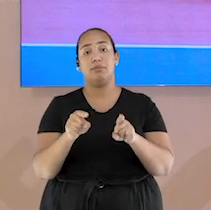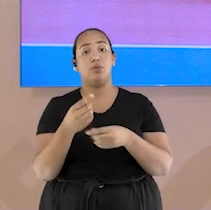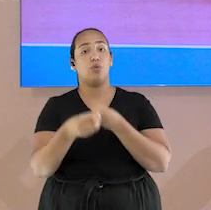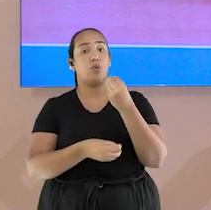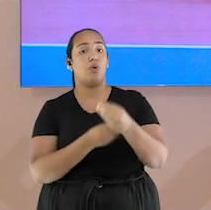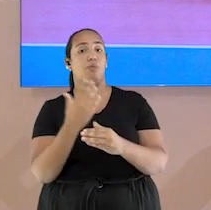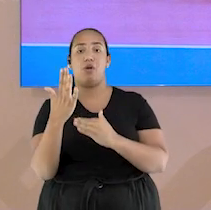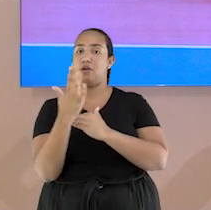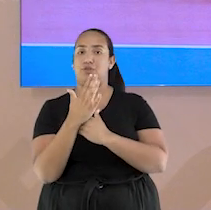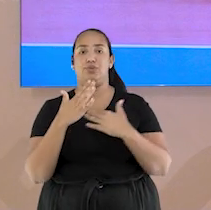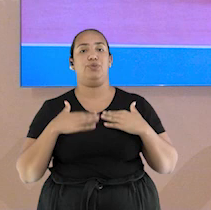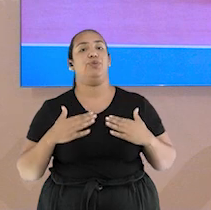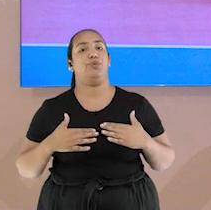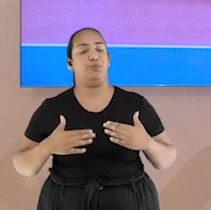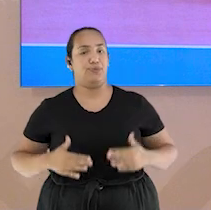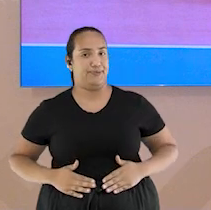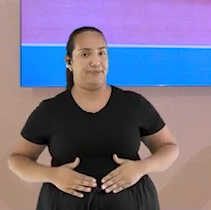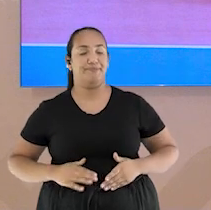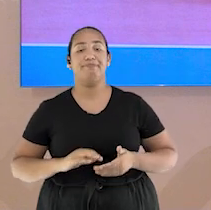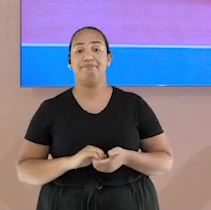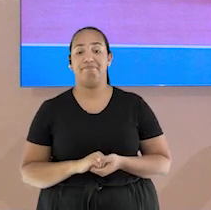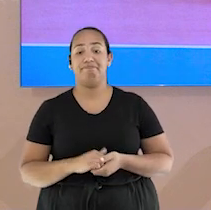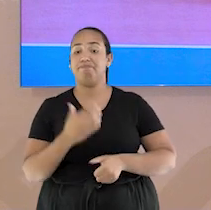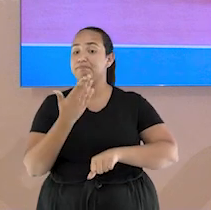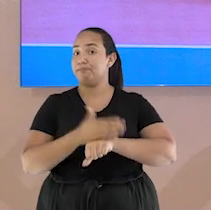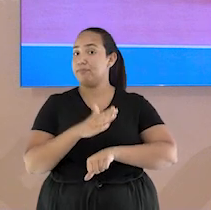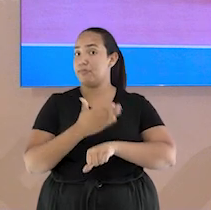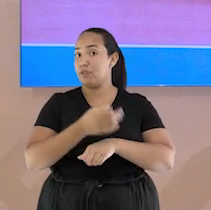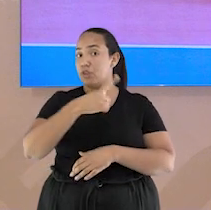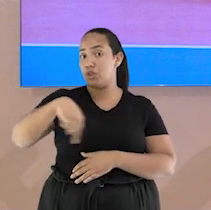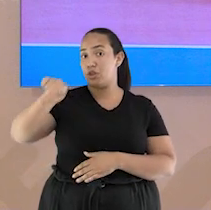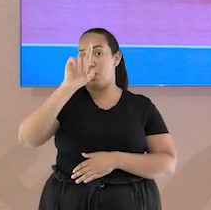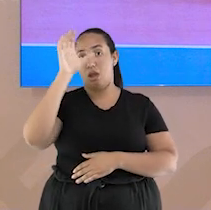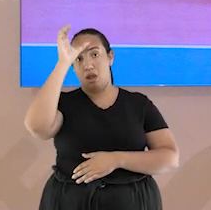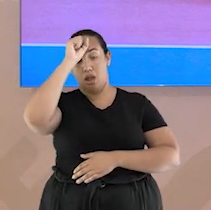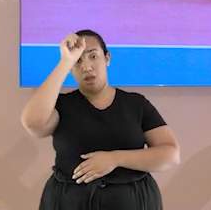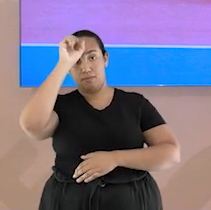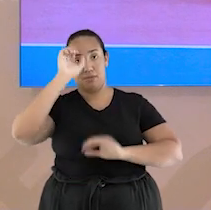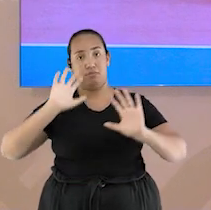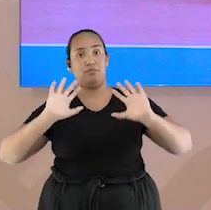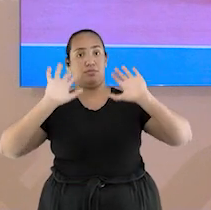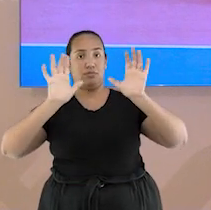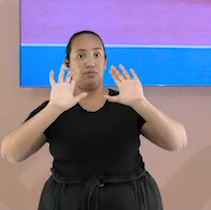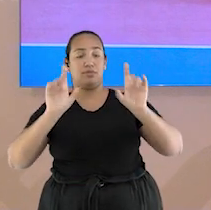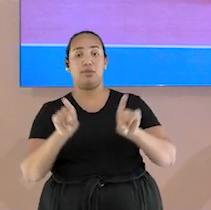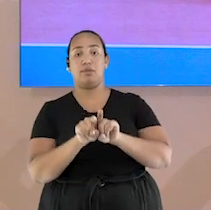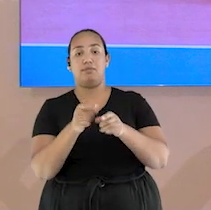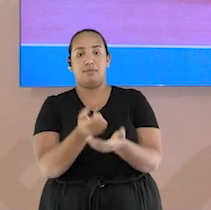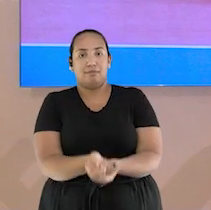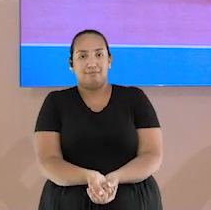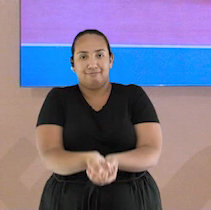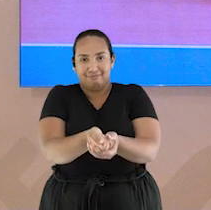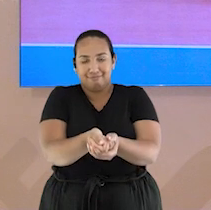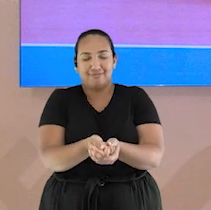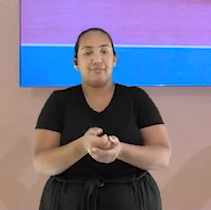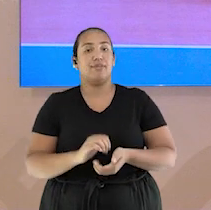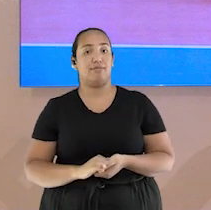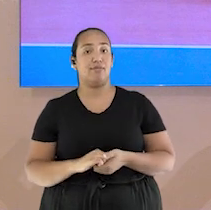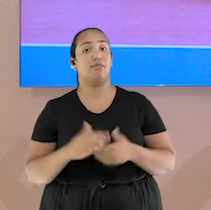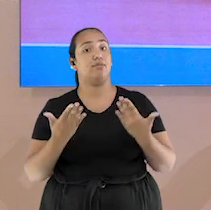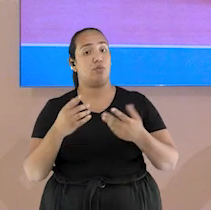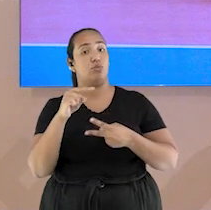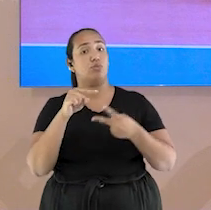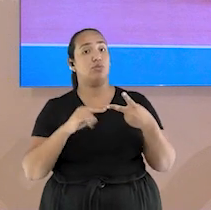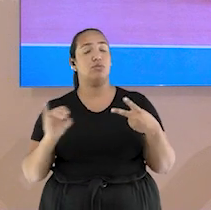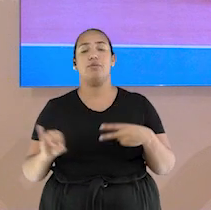na parte prática aprendemos o toque e a manchete que são fundamentos essenciais para a prática do vôlei